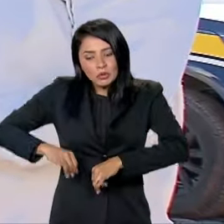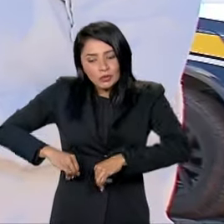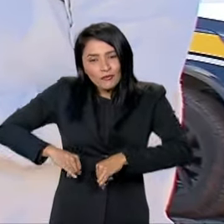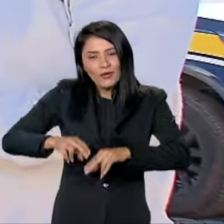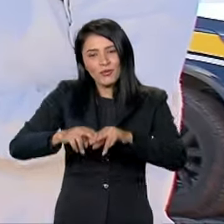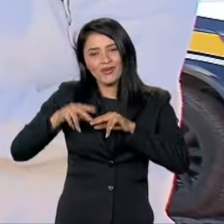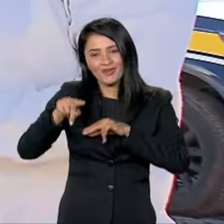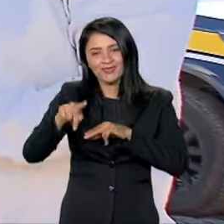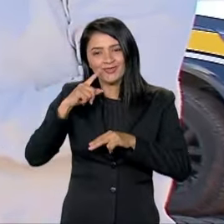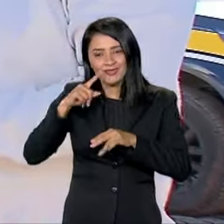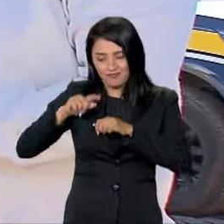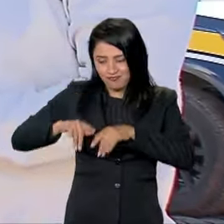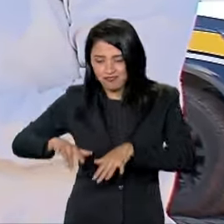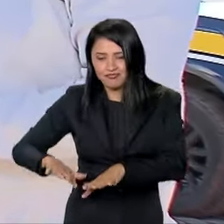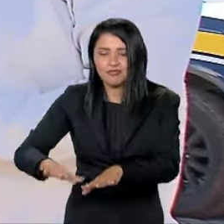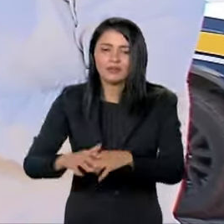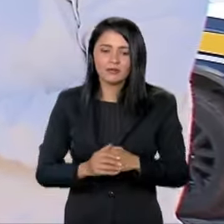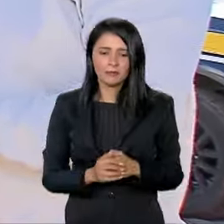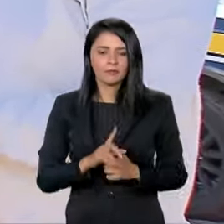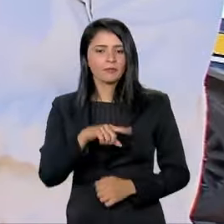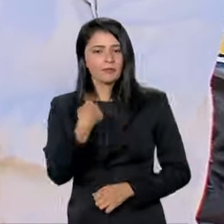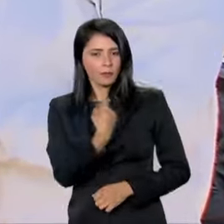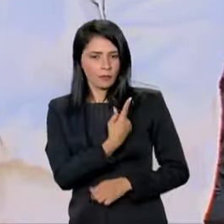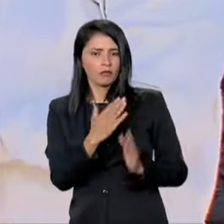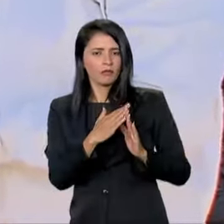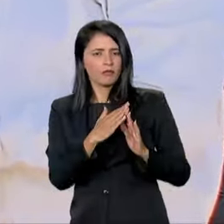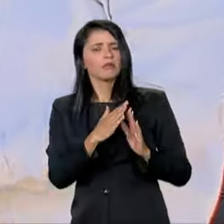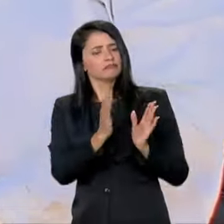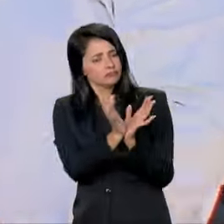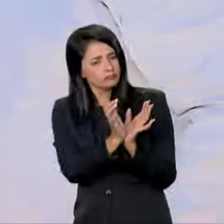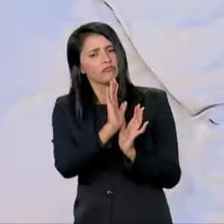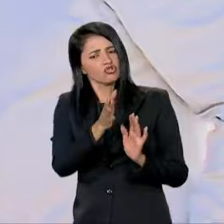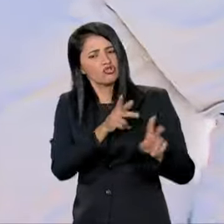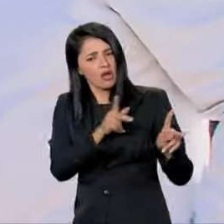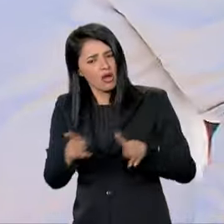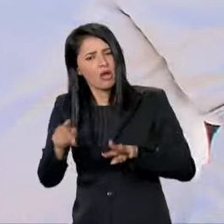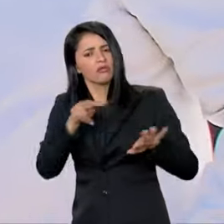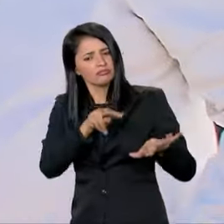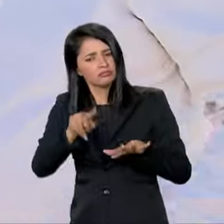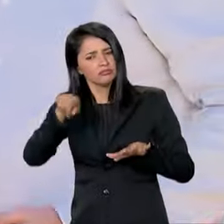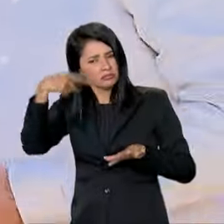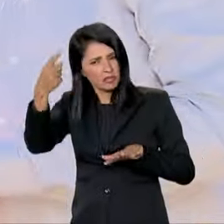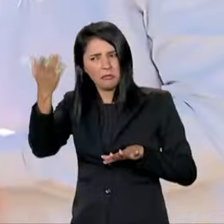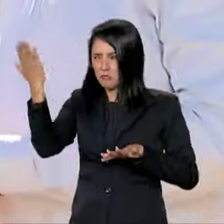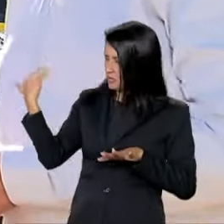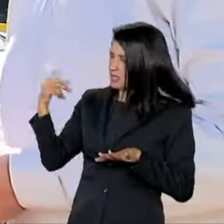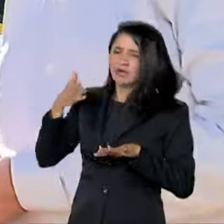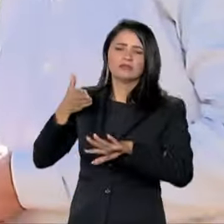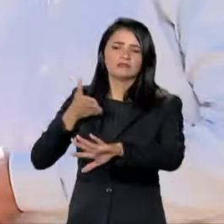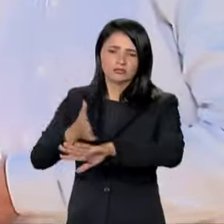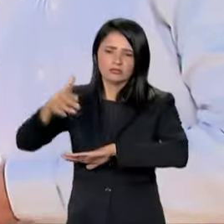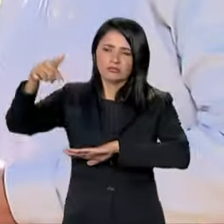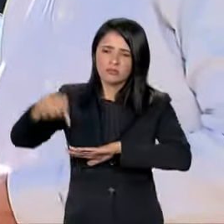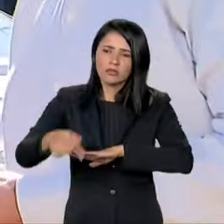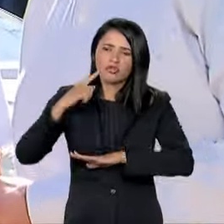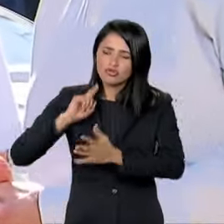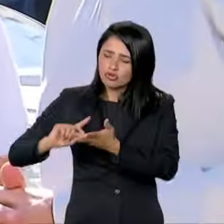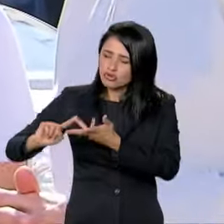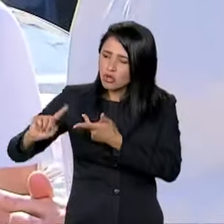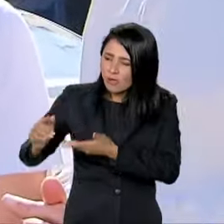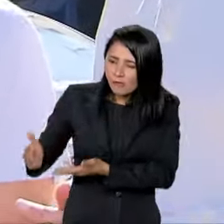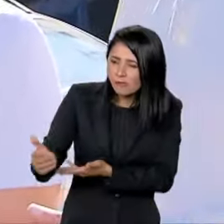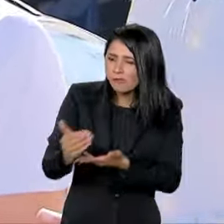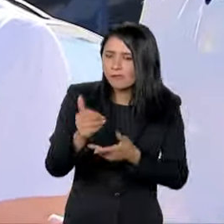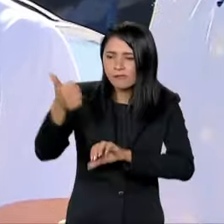evento natural também. A nossa equipe já esteve aqui na semana passada, na semana retrasada, já fez o levantamento em função desse novo